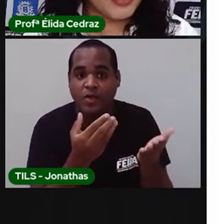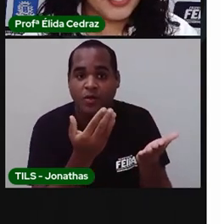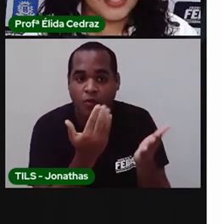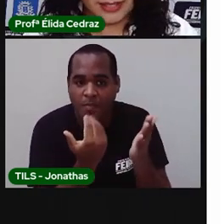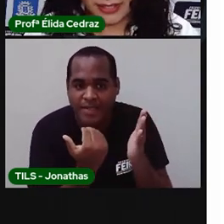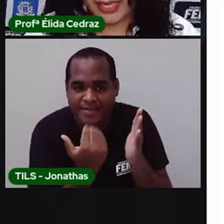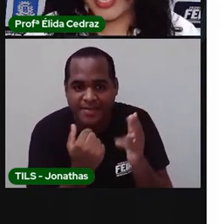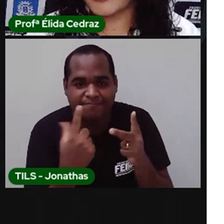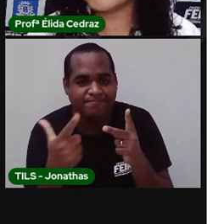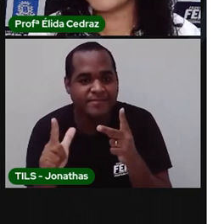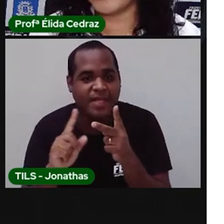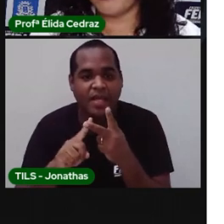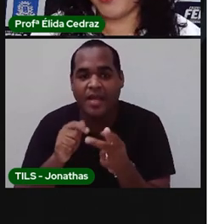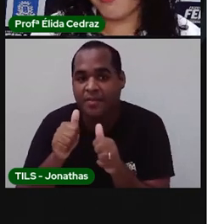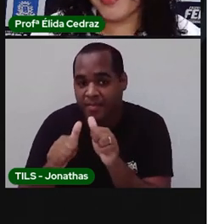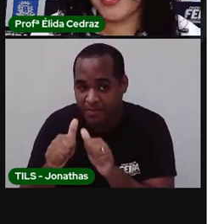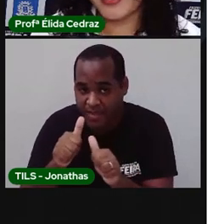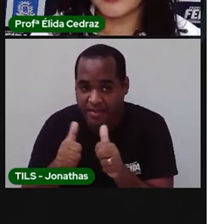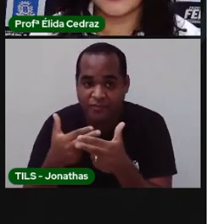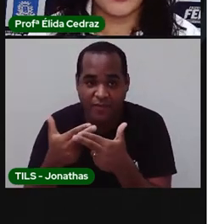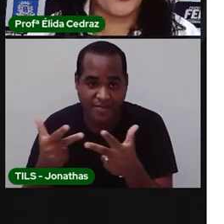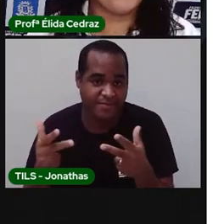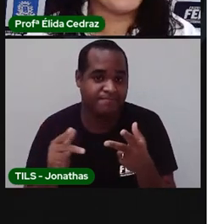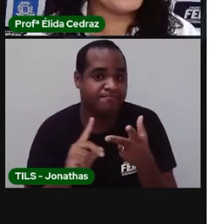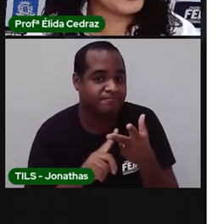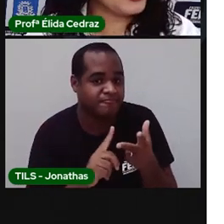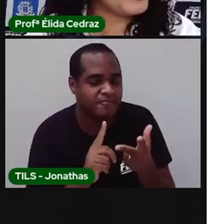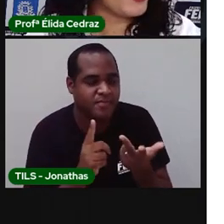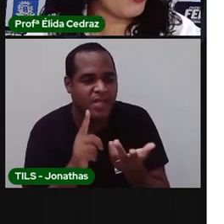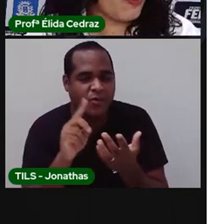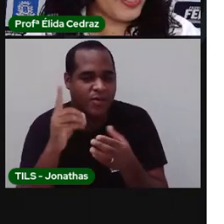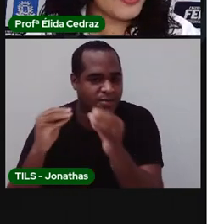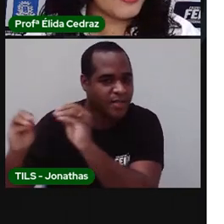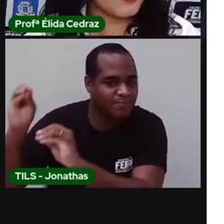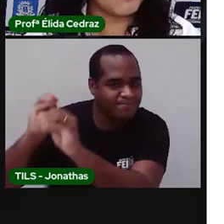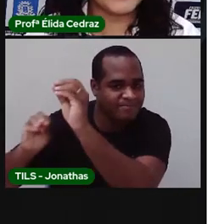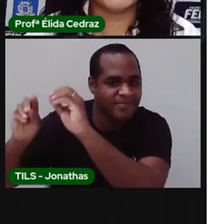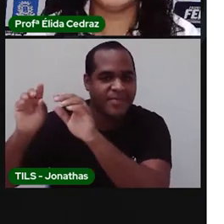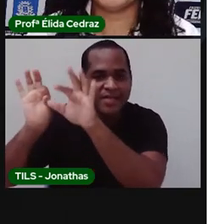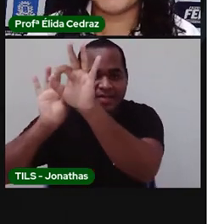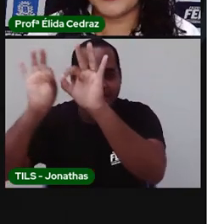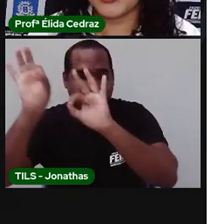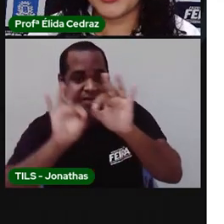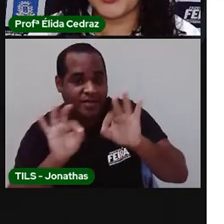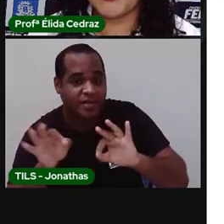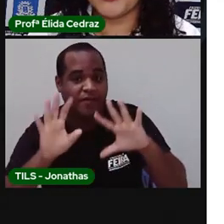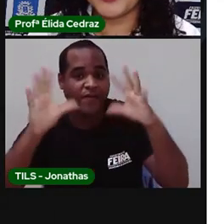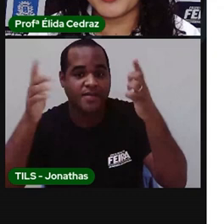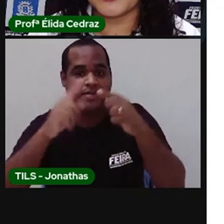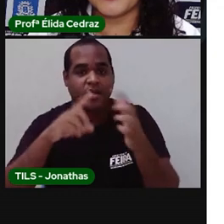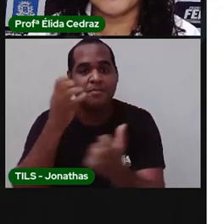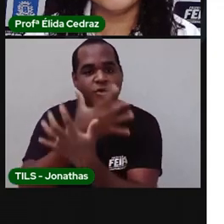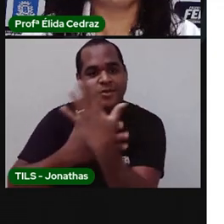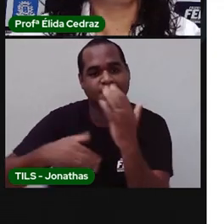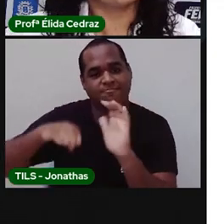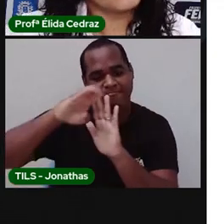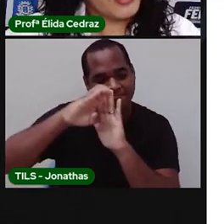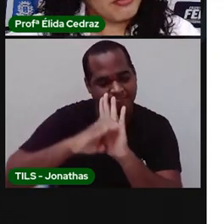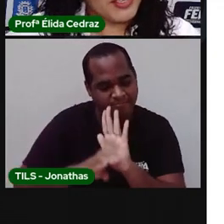de comidas, lista de bebidas, uma lista de decoração e uma lista de música.